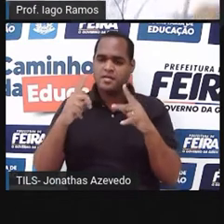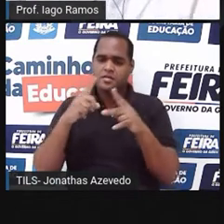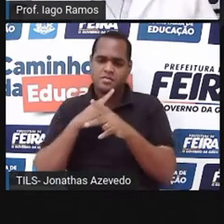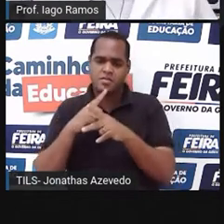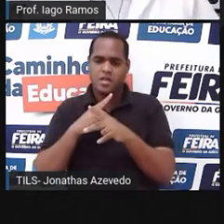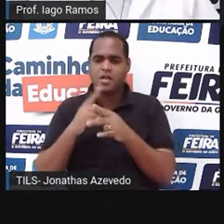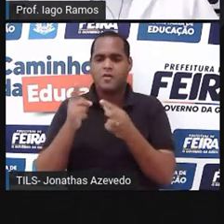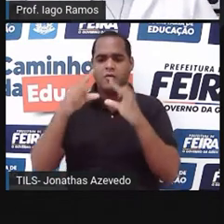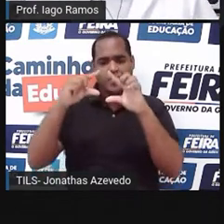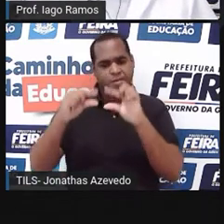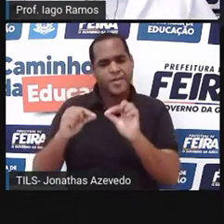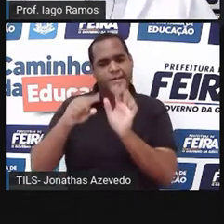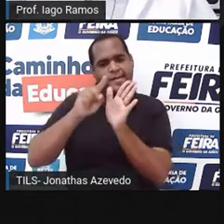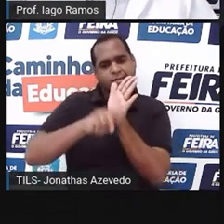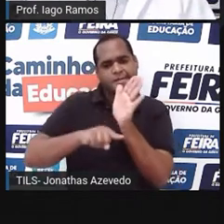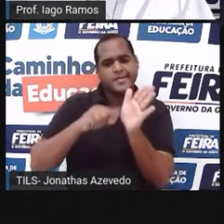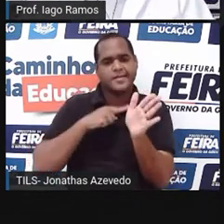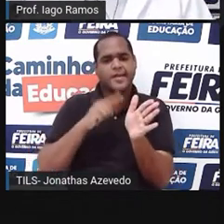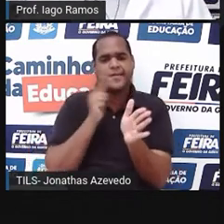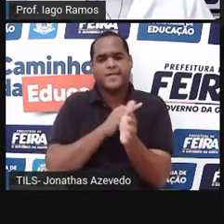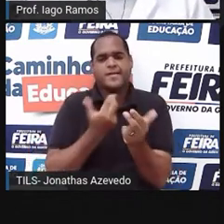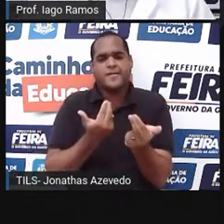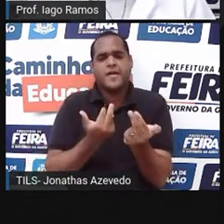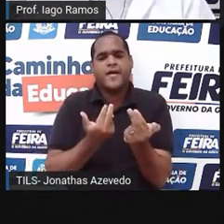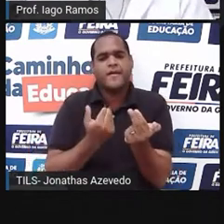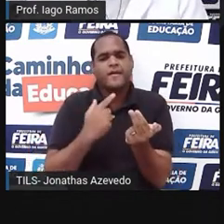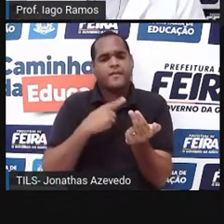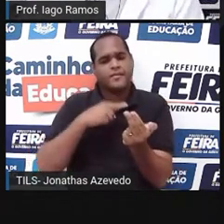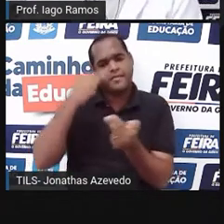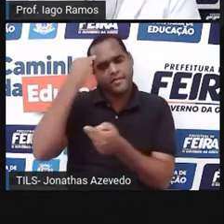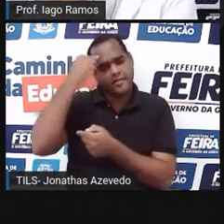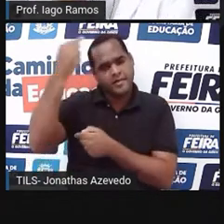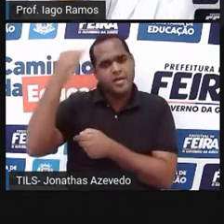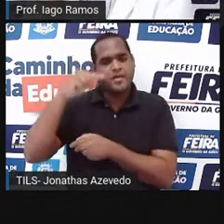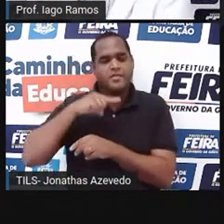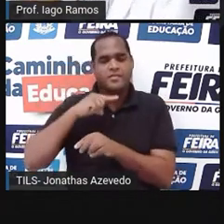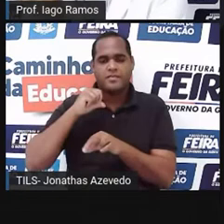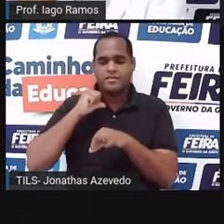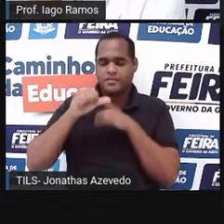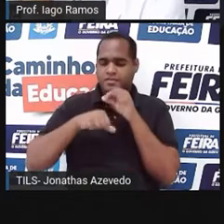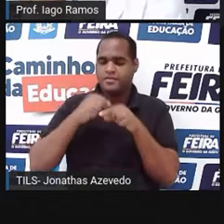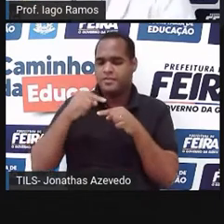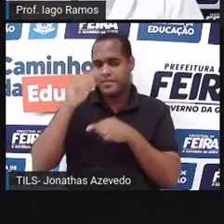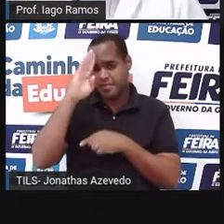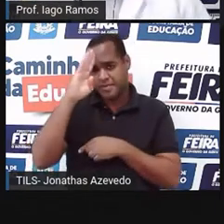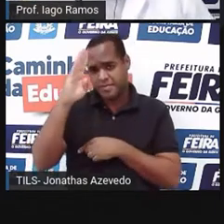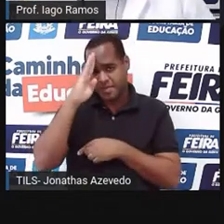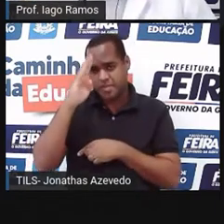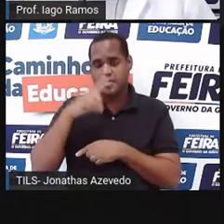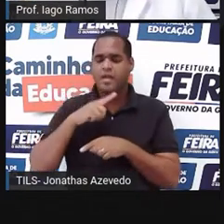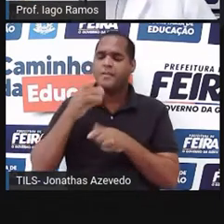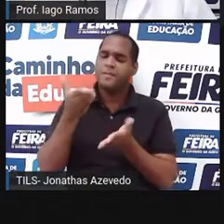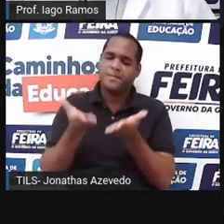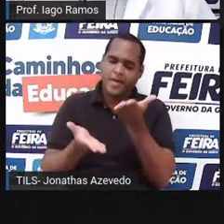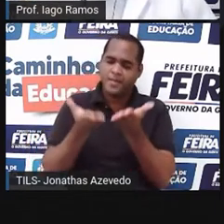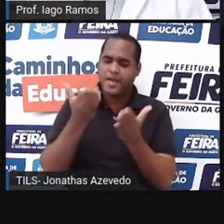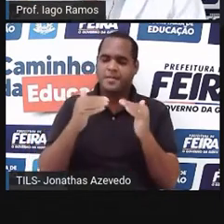diminuir da mesma forma, a gente está falando das grandezas diretamente proporcionais.